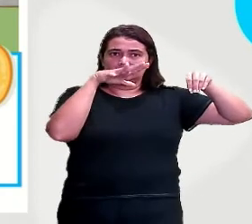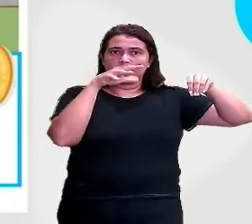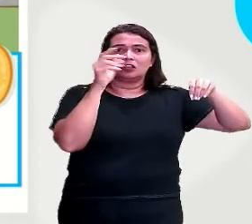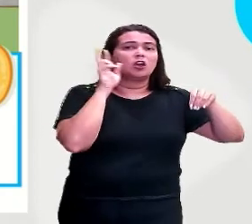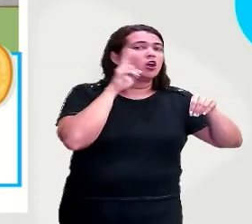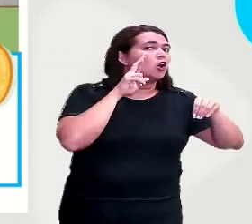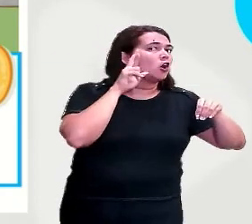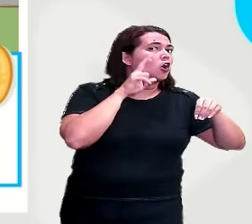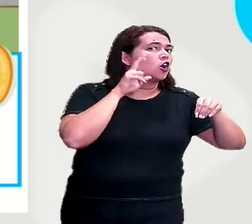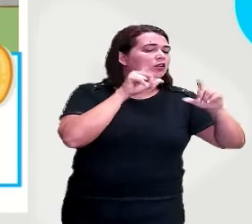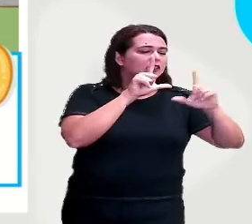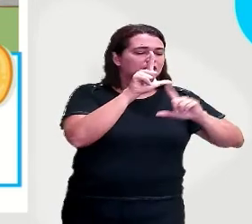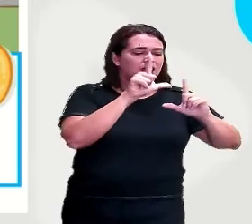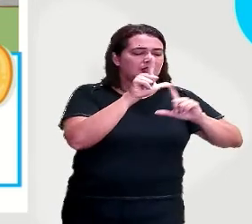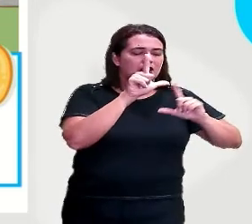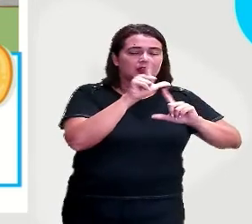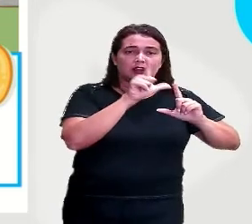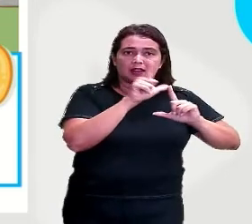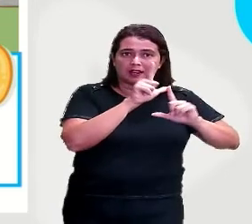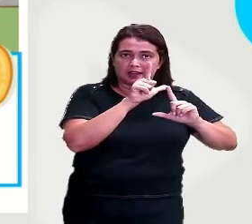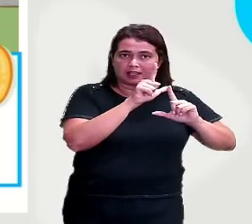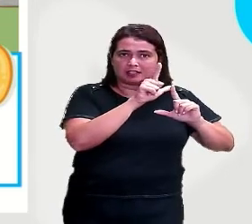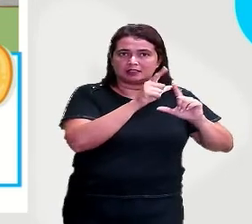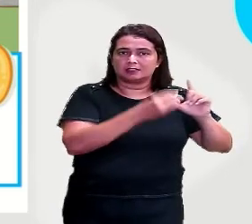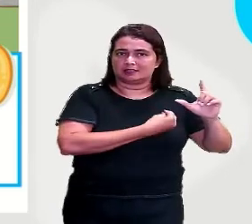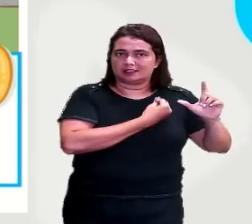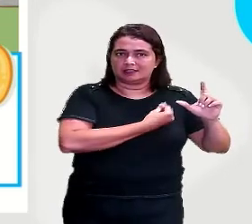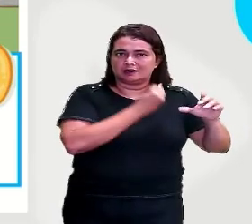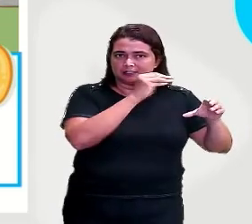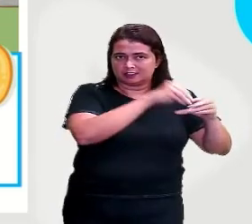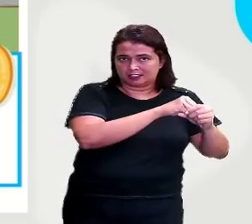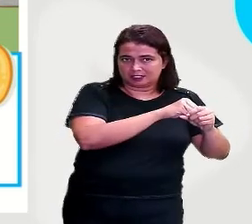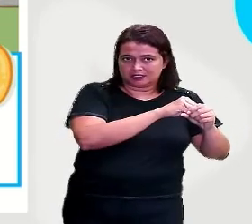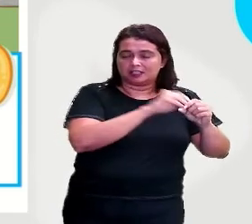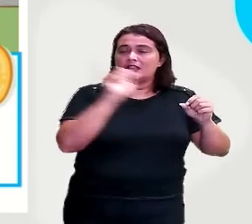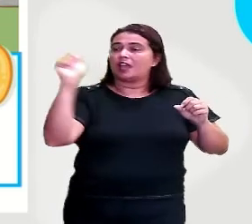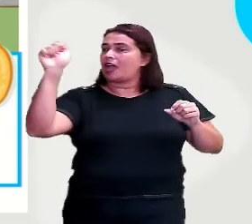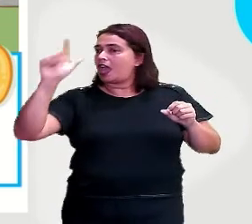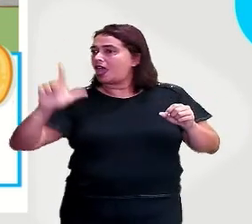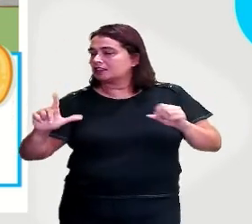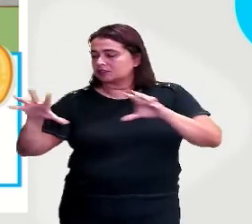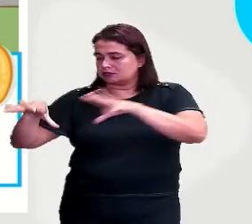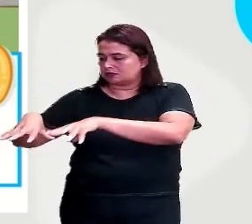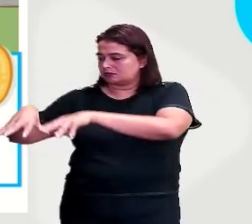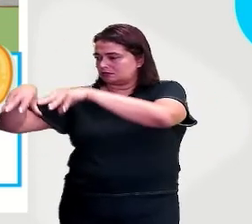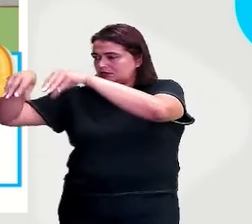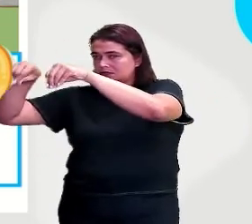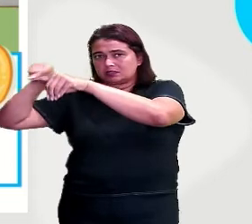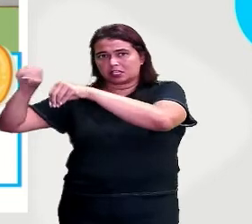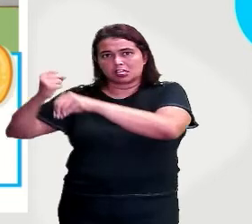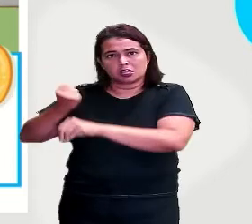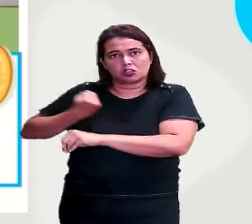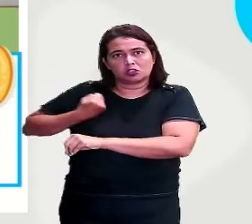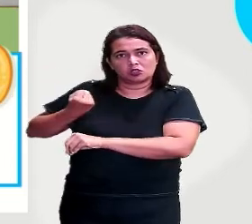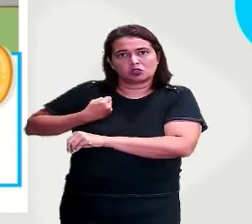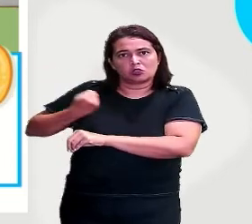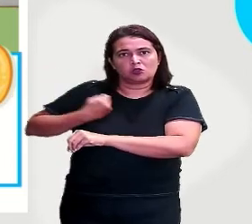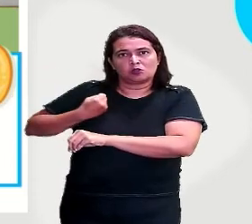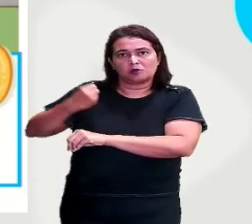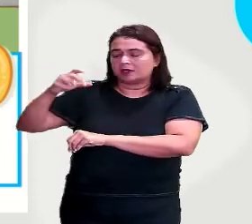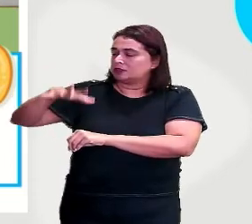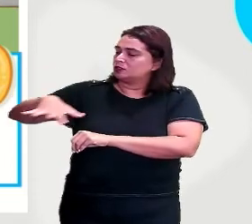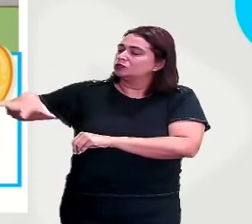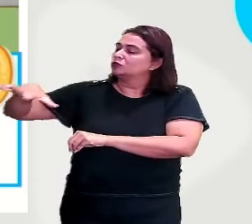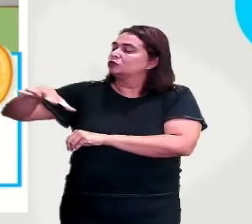No castelo da fada azul, foi morar com os números. Todos viviam felizes